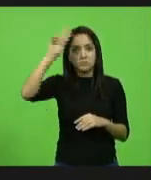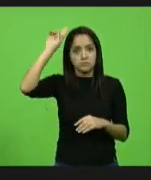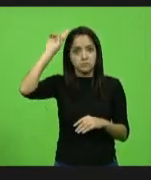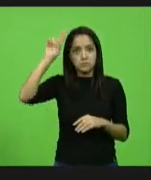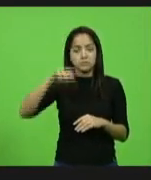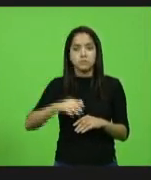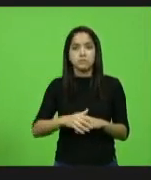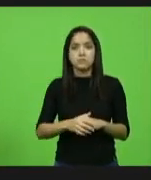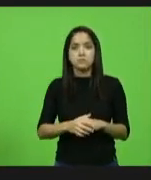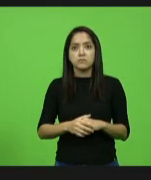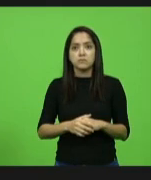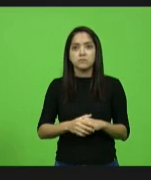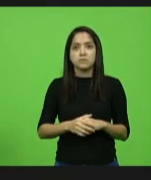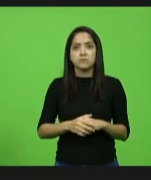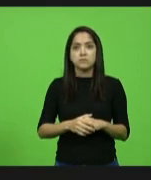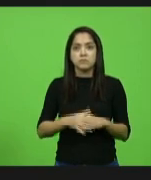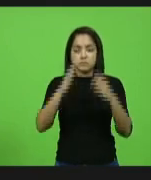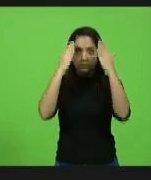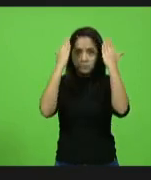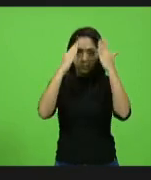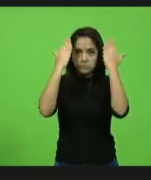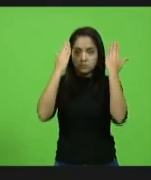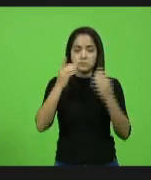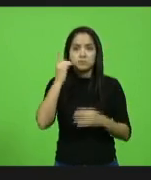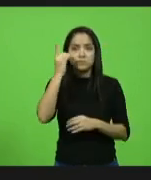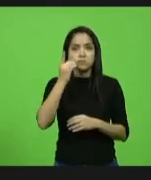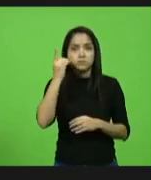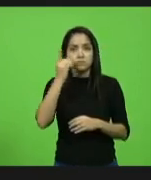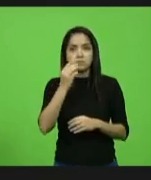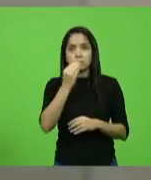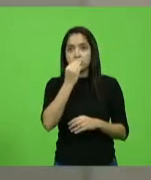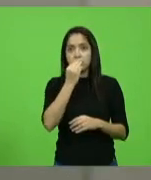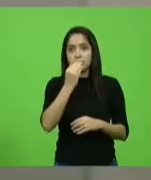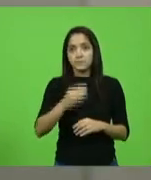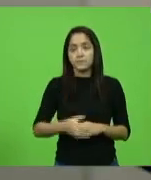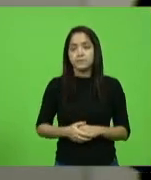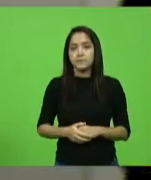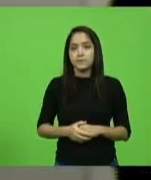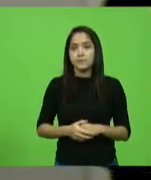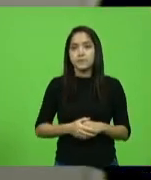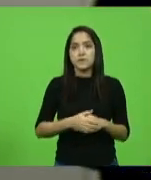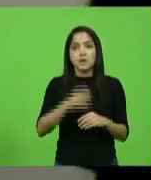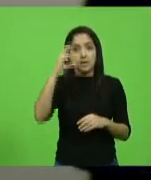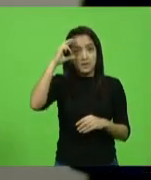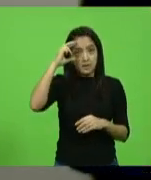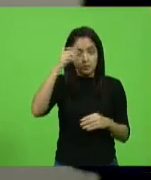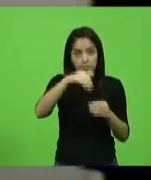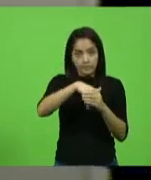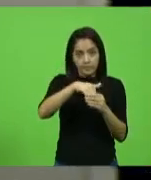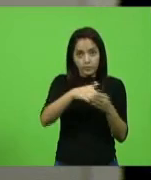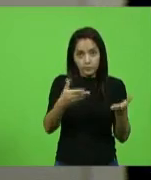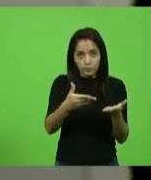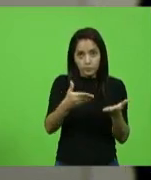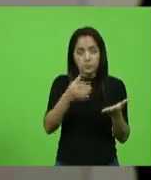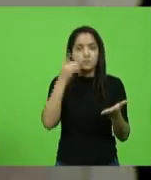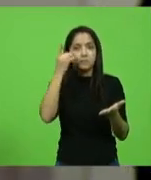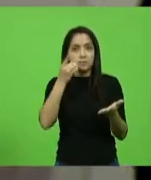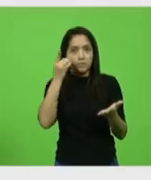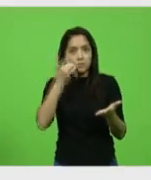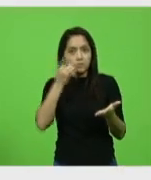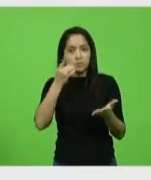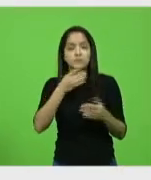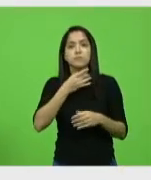deputado Zé Milton e deputado Sopelsa. Deputado Ricardo Alba vota no deputado Valdir